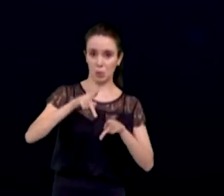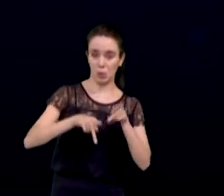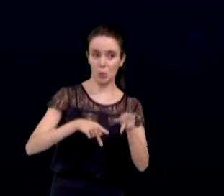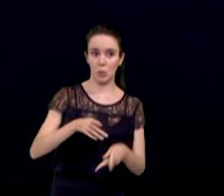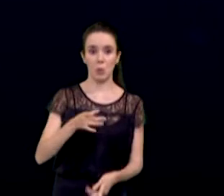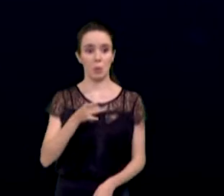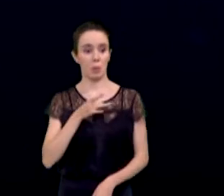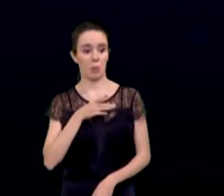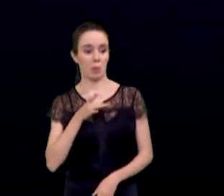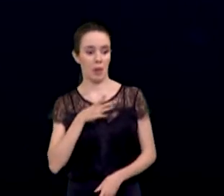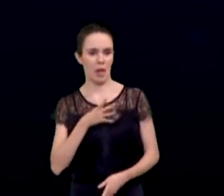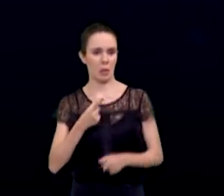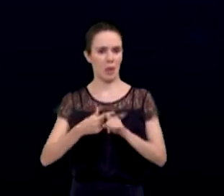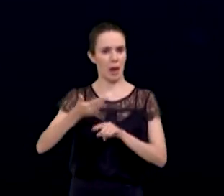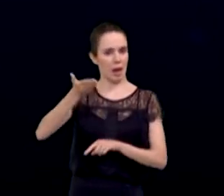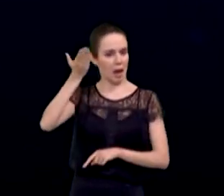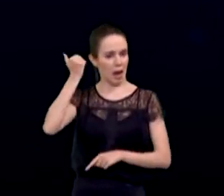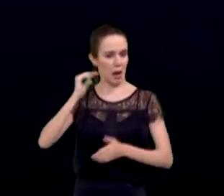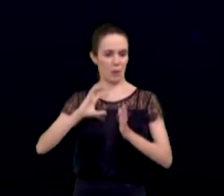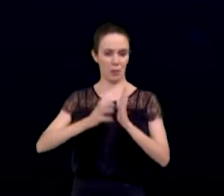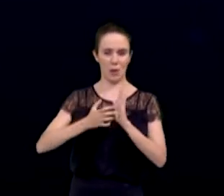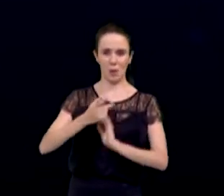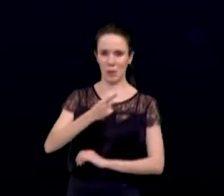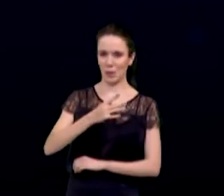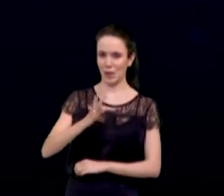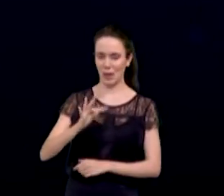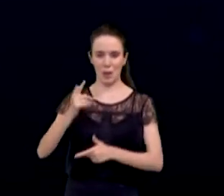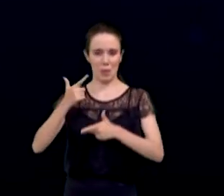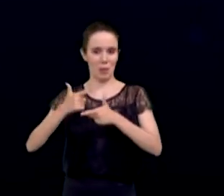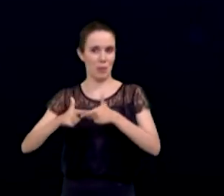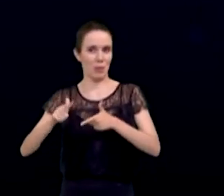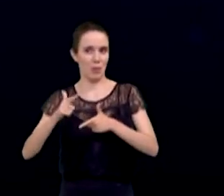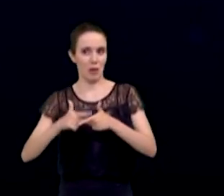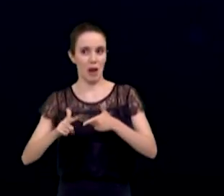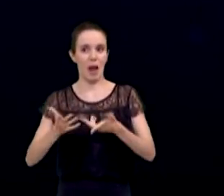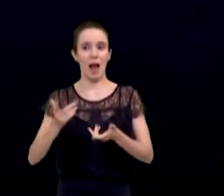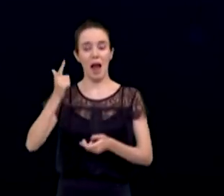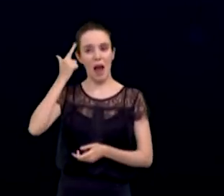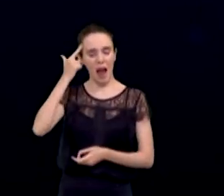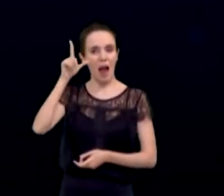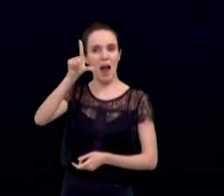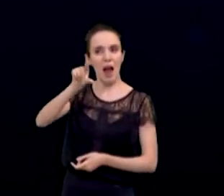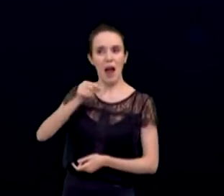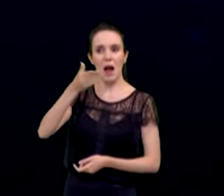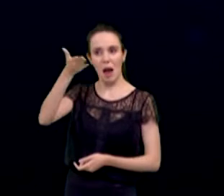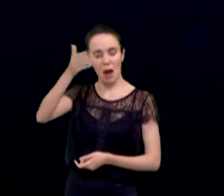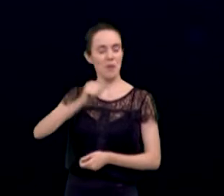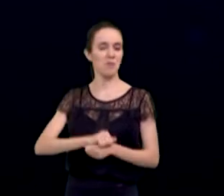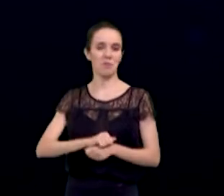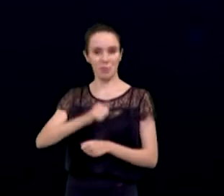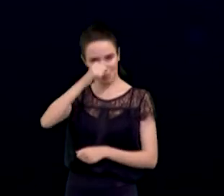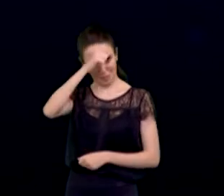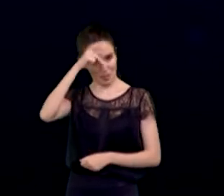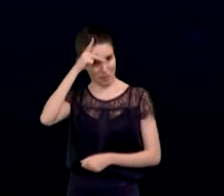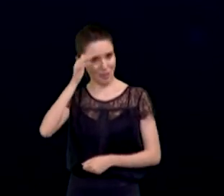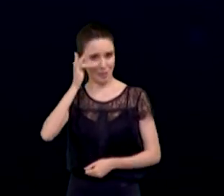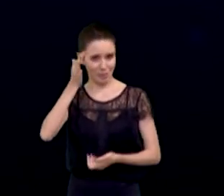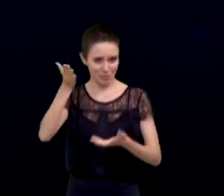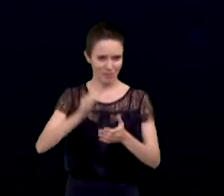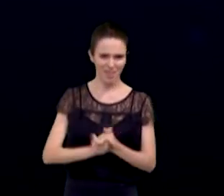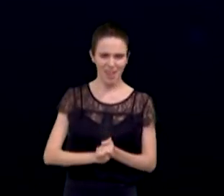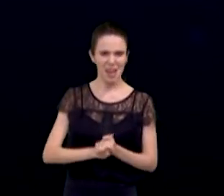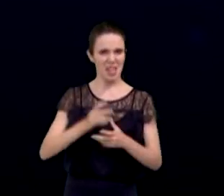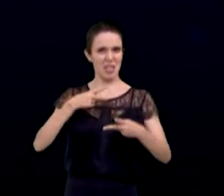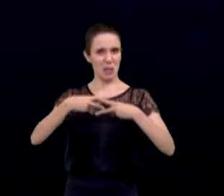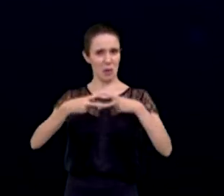gestão que o PT fez, elegeu esse prefeito atual. E São José tem futuro. Eu gostaria